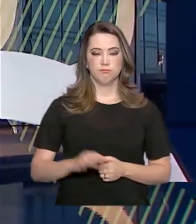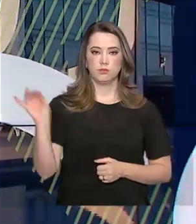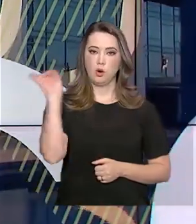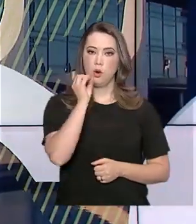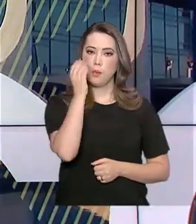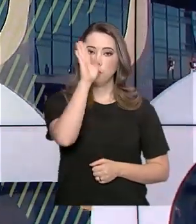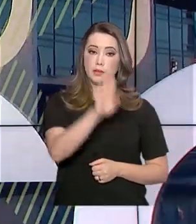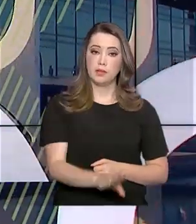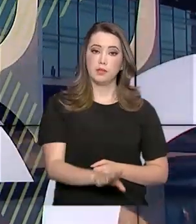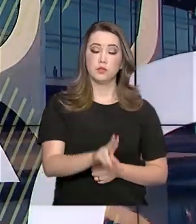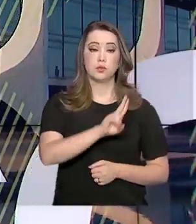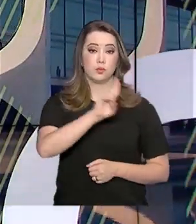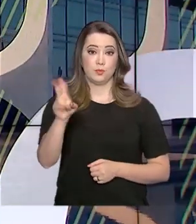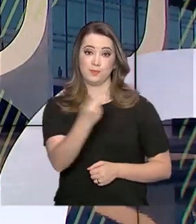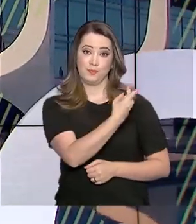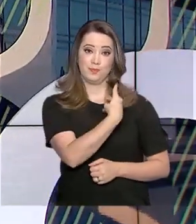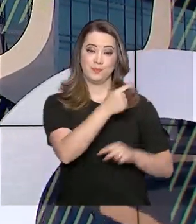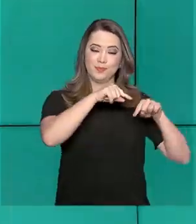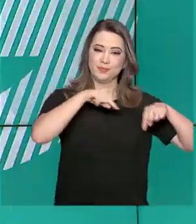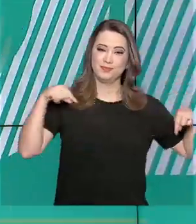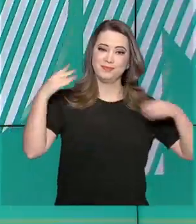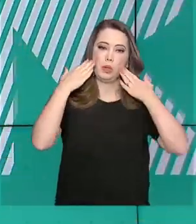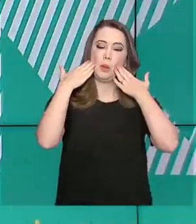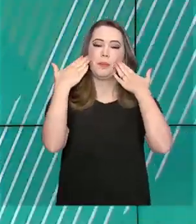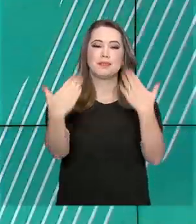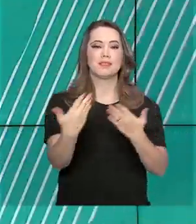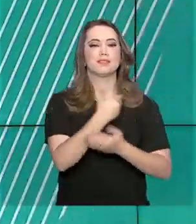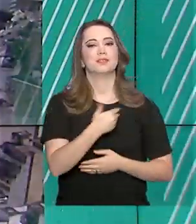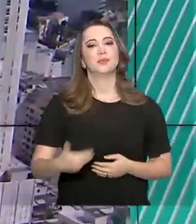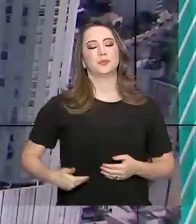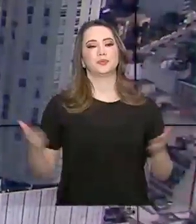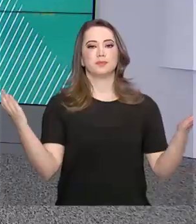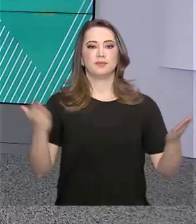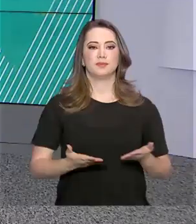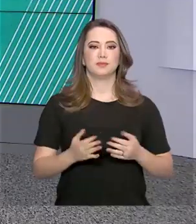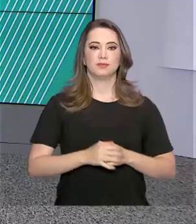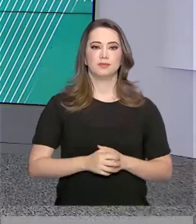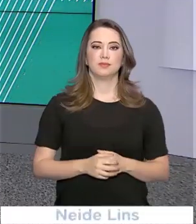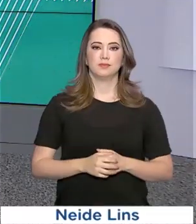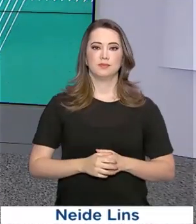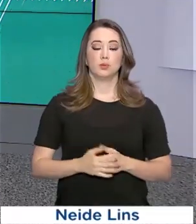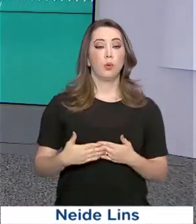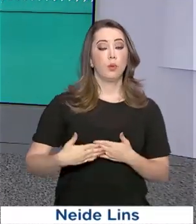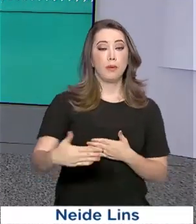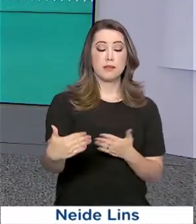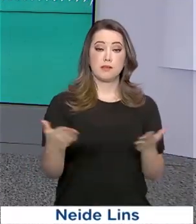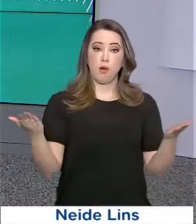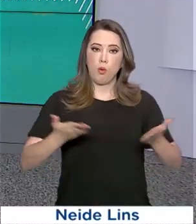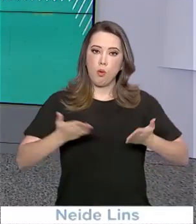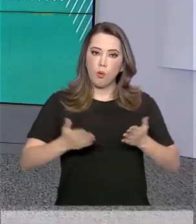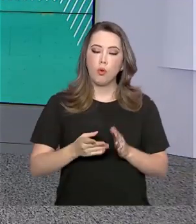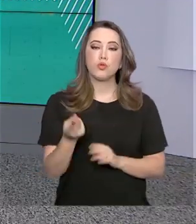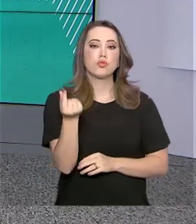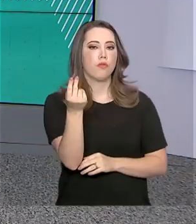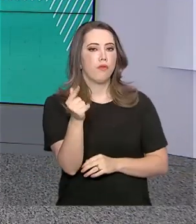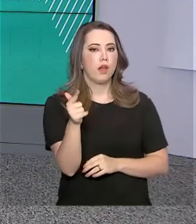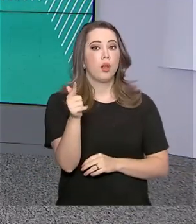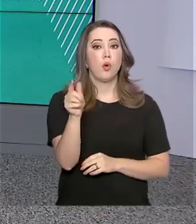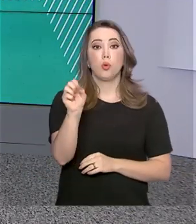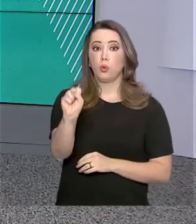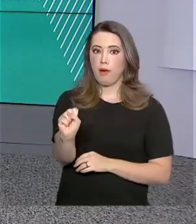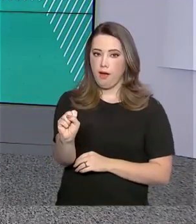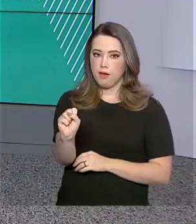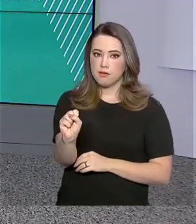Olá, boa tarde. Eu sou Roberto Camargo e estamos no ar com o Governo Agora. A partir de hoje, o preço do gás de